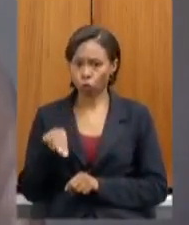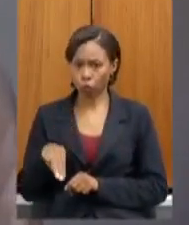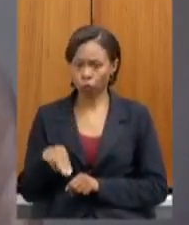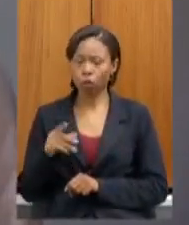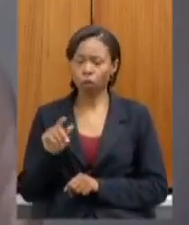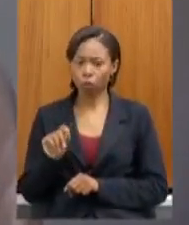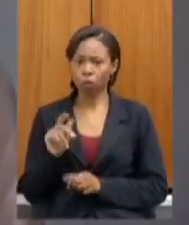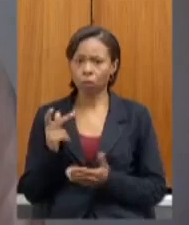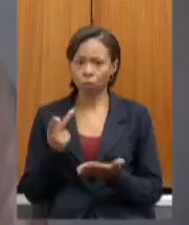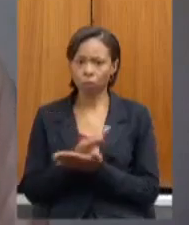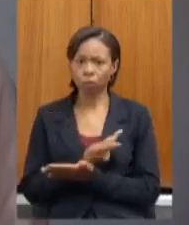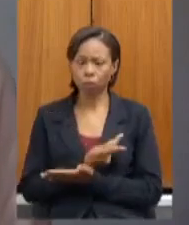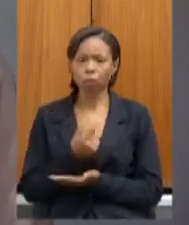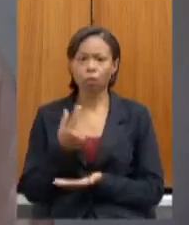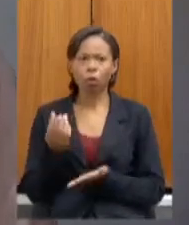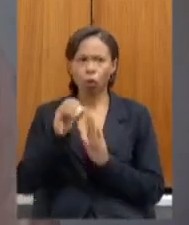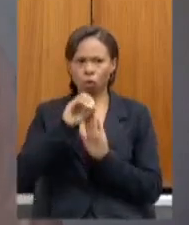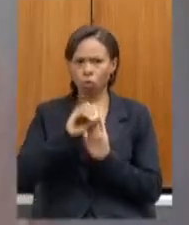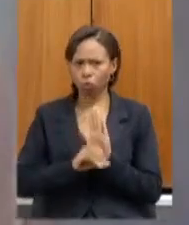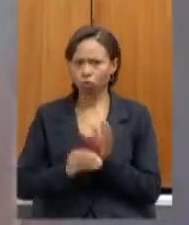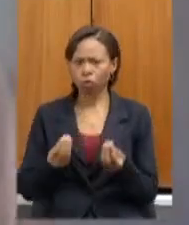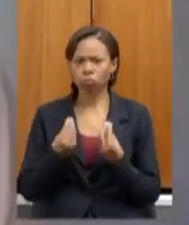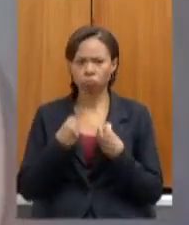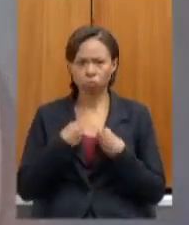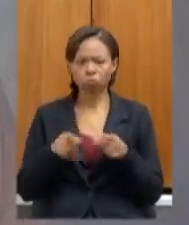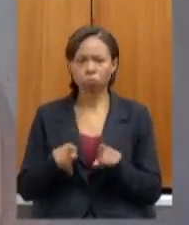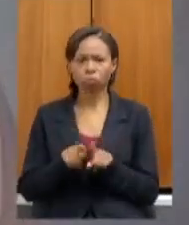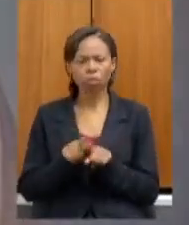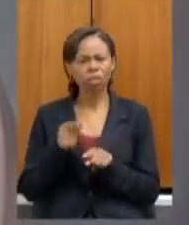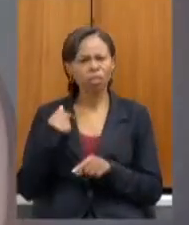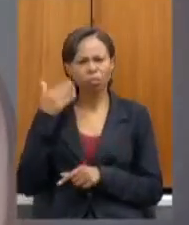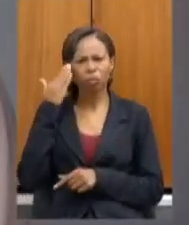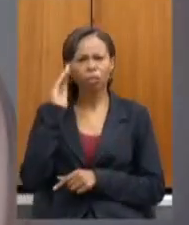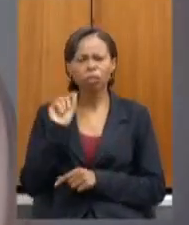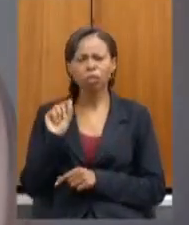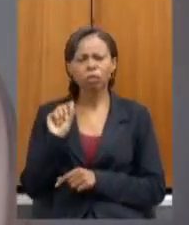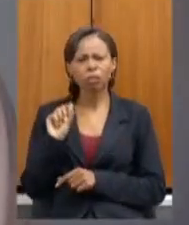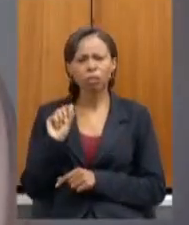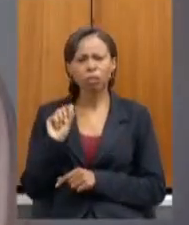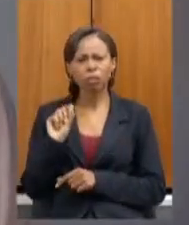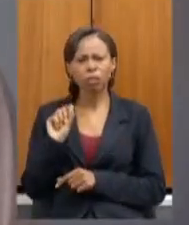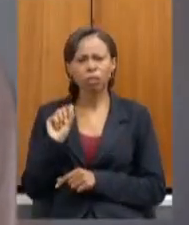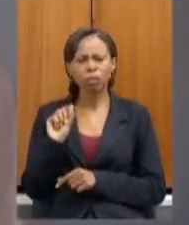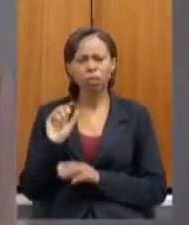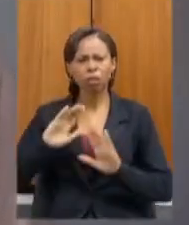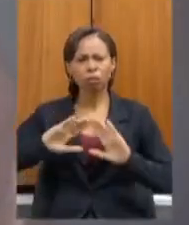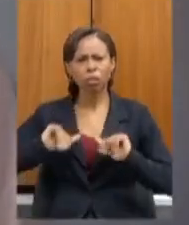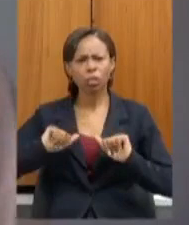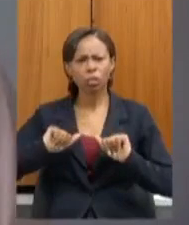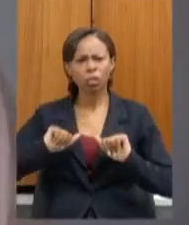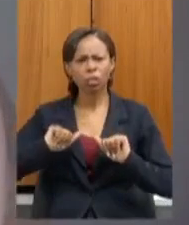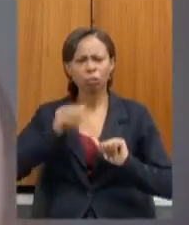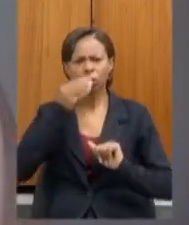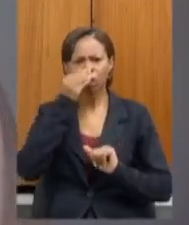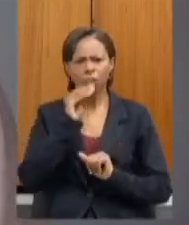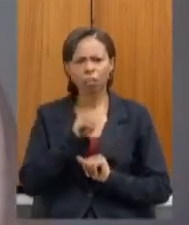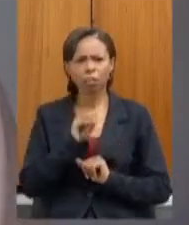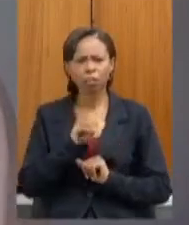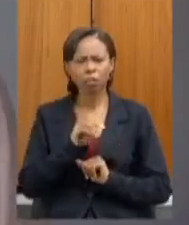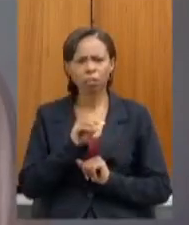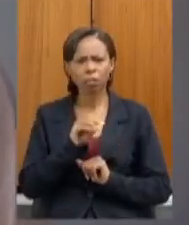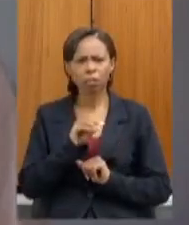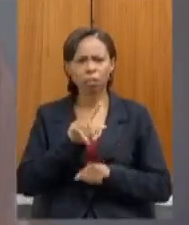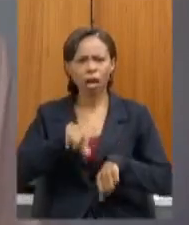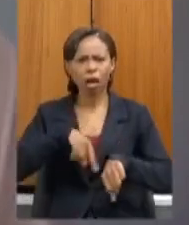provavelmente esse ofício chegou a mim também eu não sei se eu entendi bem que o pedido é para desconsideração da